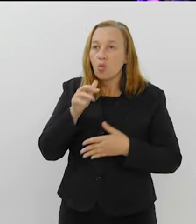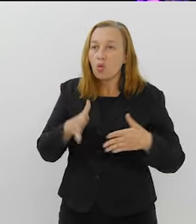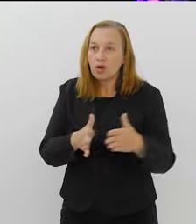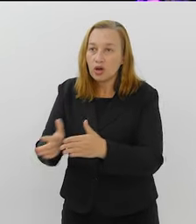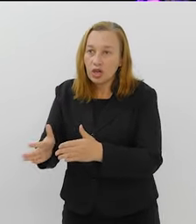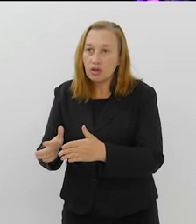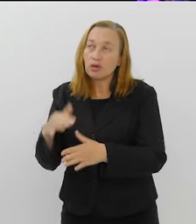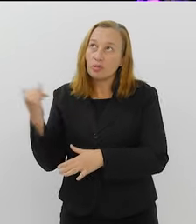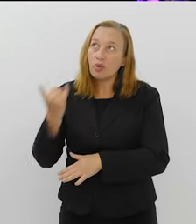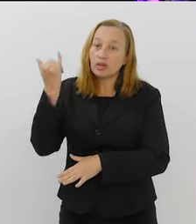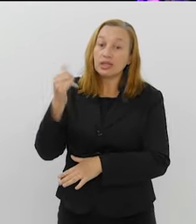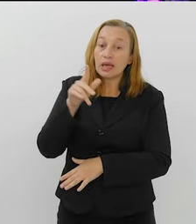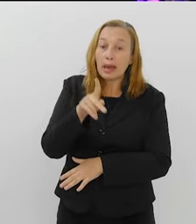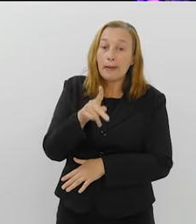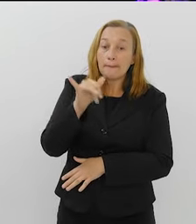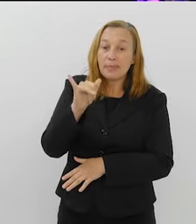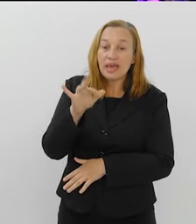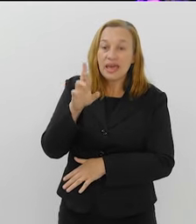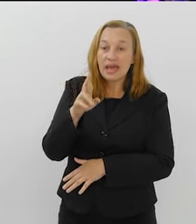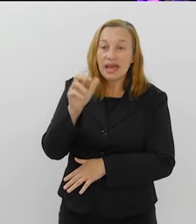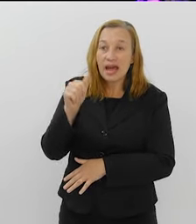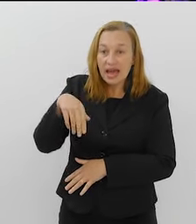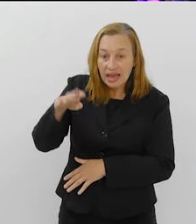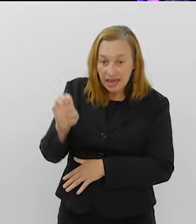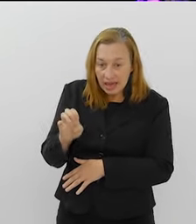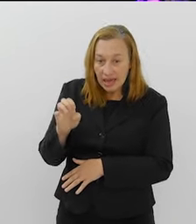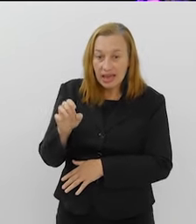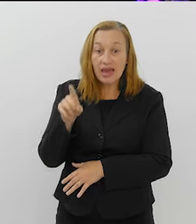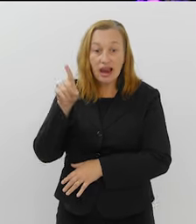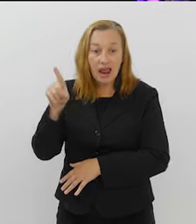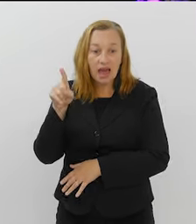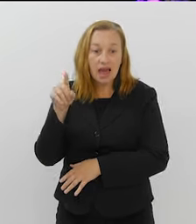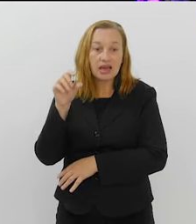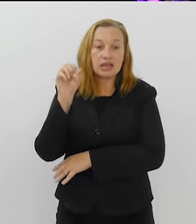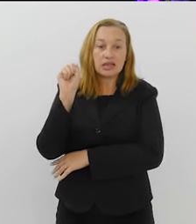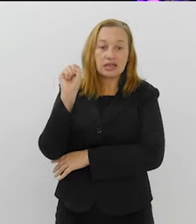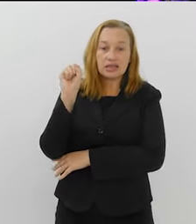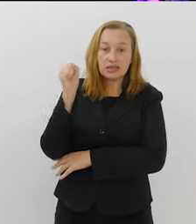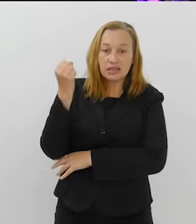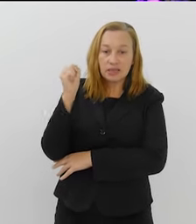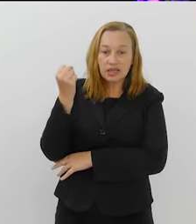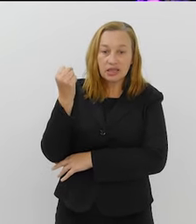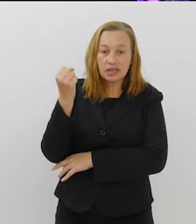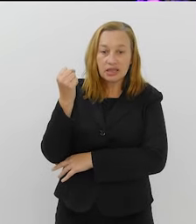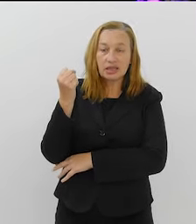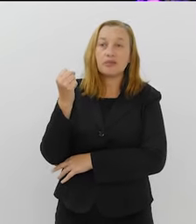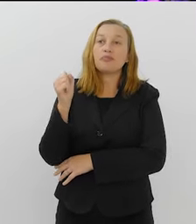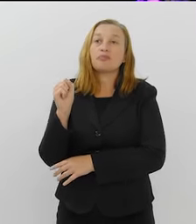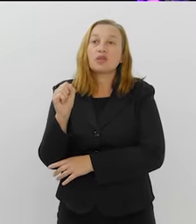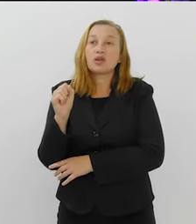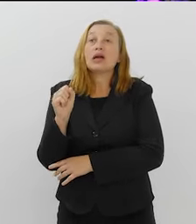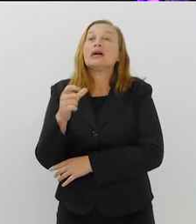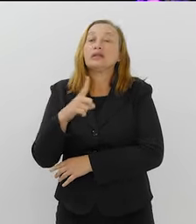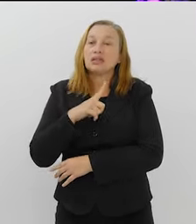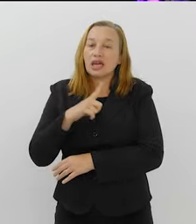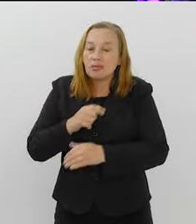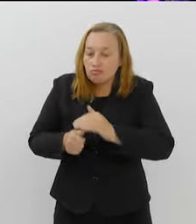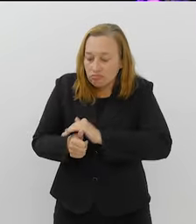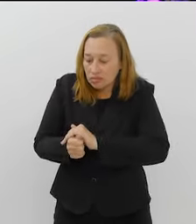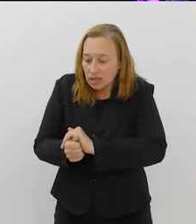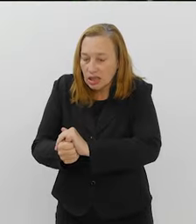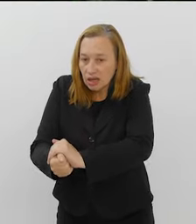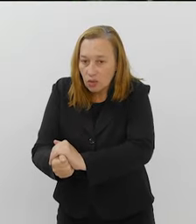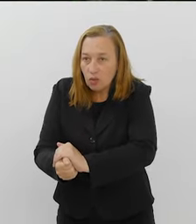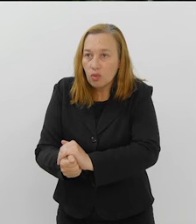é o Rio Piraquê, ali na região de Sepitiba. É um rio que tem bastante biota envolvida, tem tartaruga